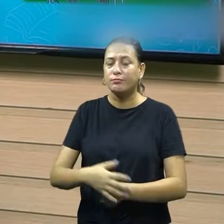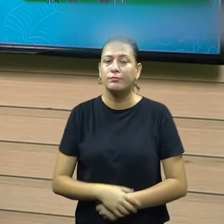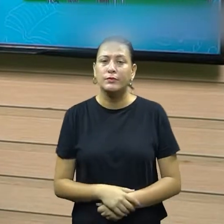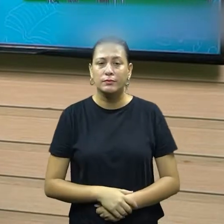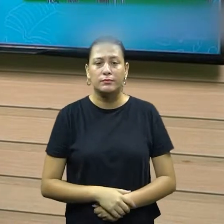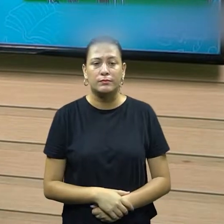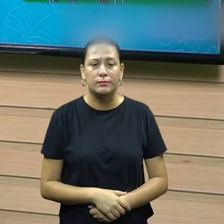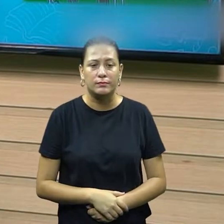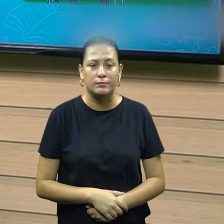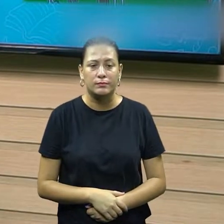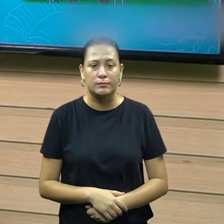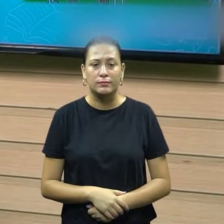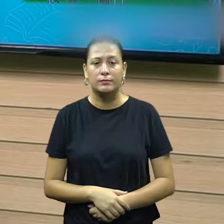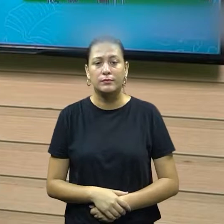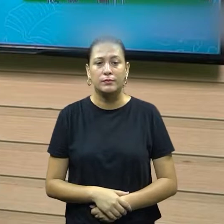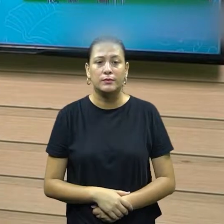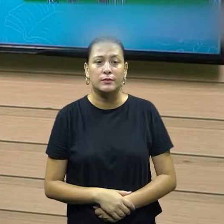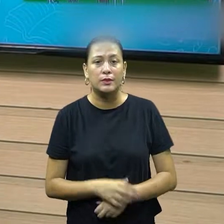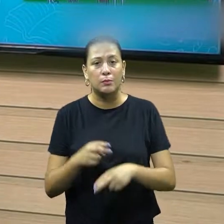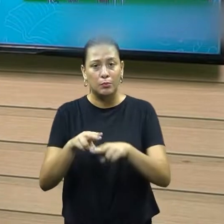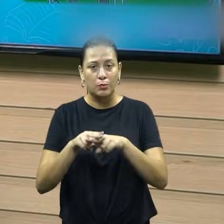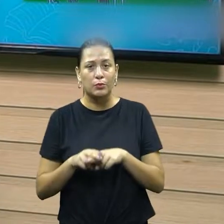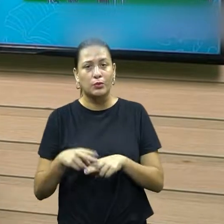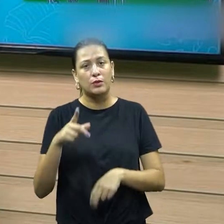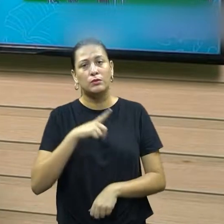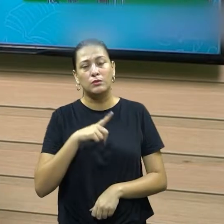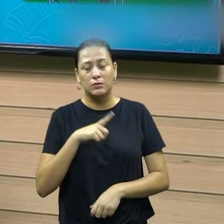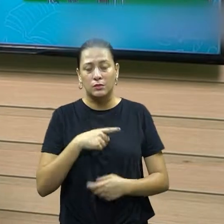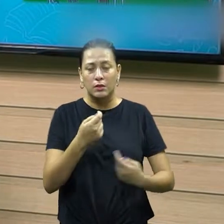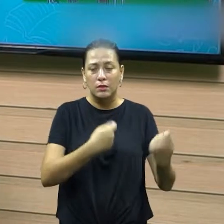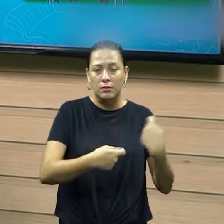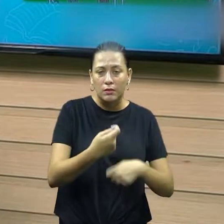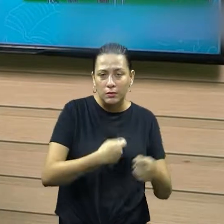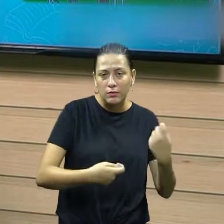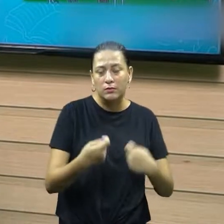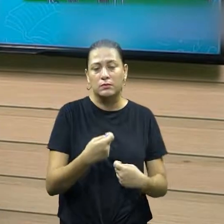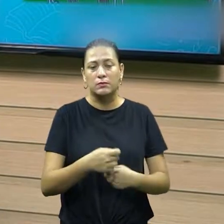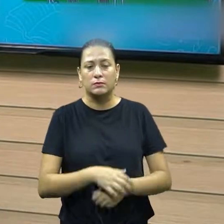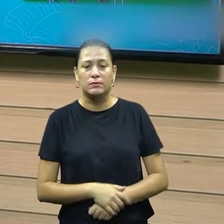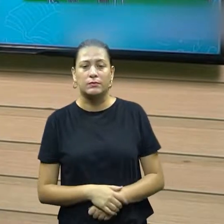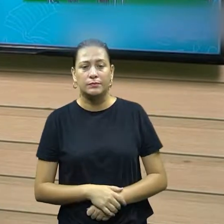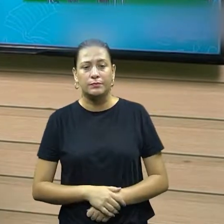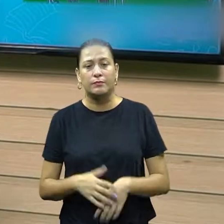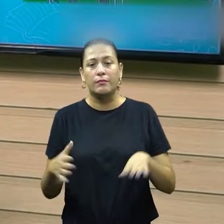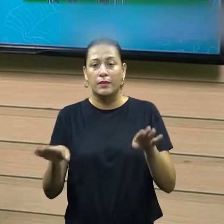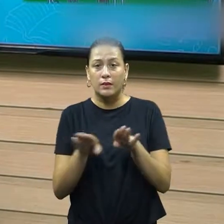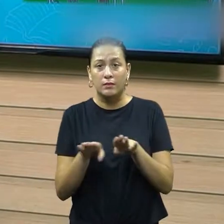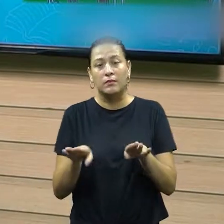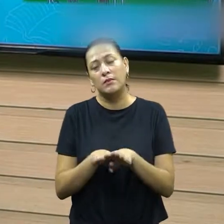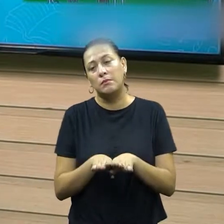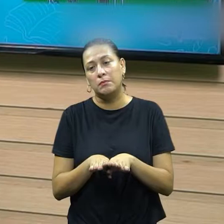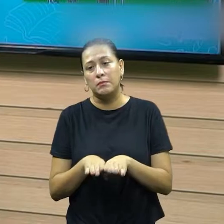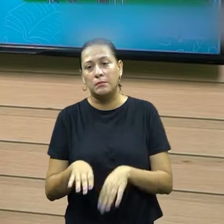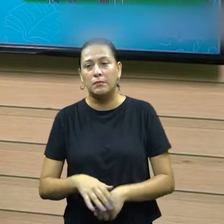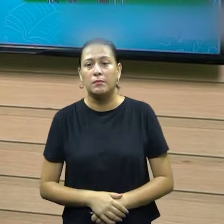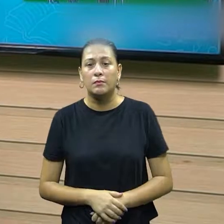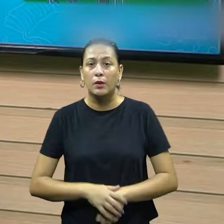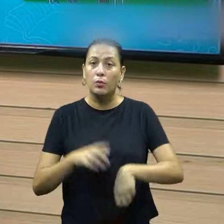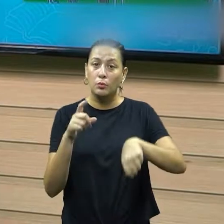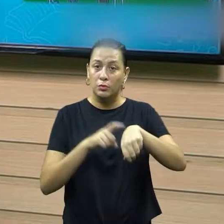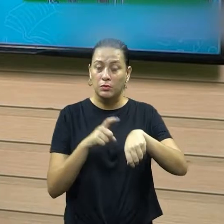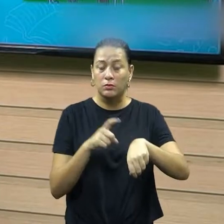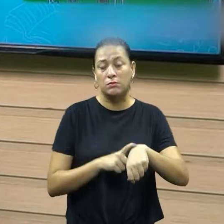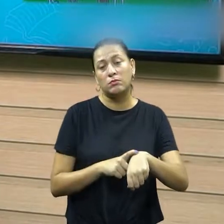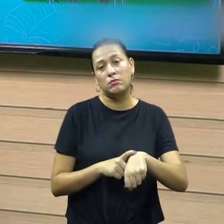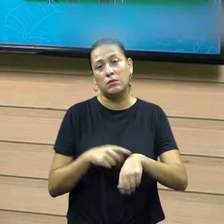motivação, para se ter uma negociação. Outra negociação, segundo eu, tem a ver com a questão do tempo, que se negocia. Muitas